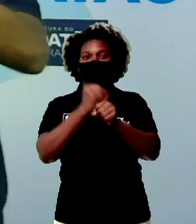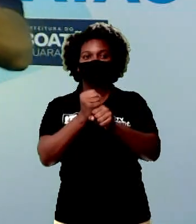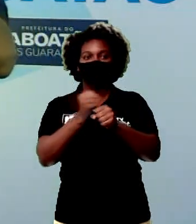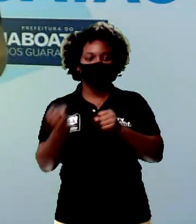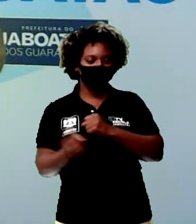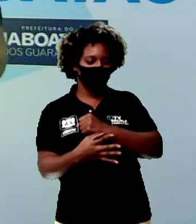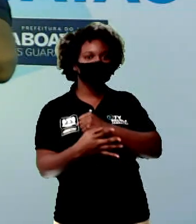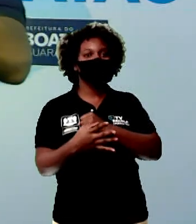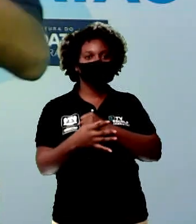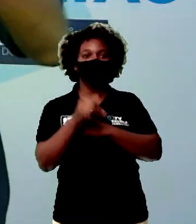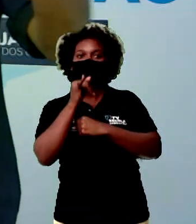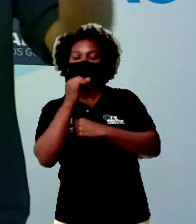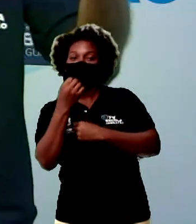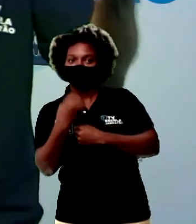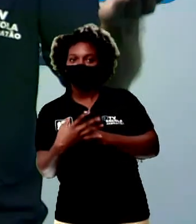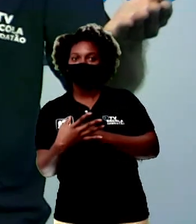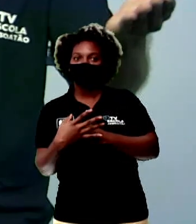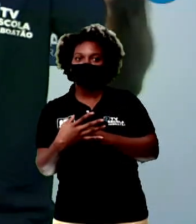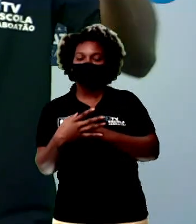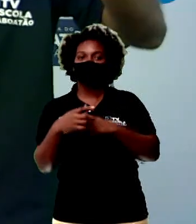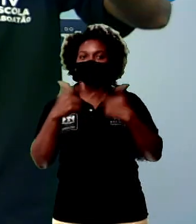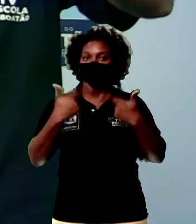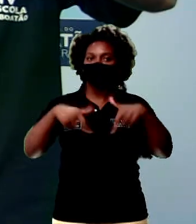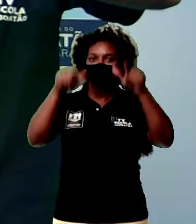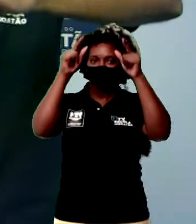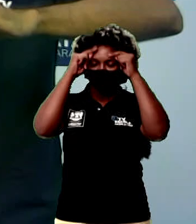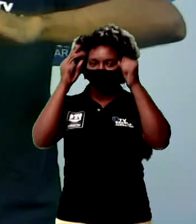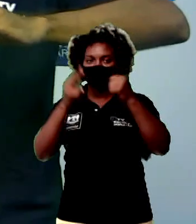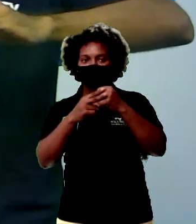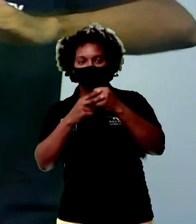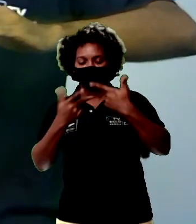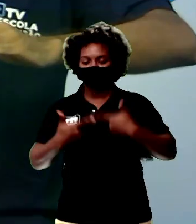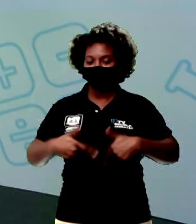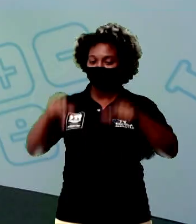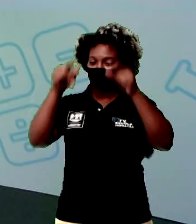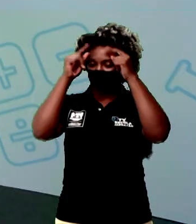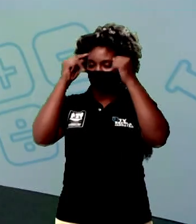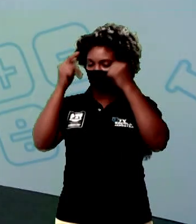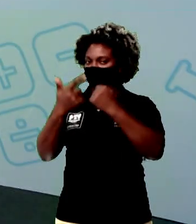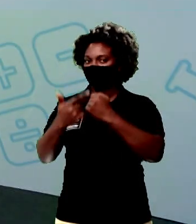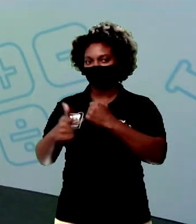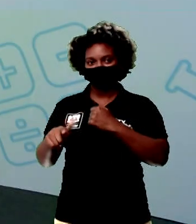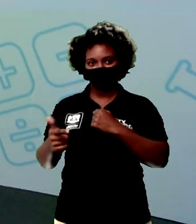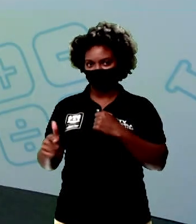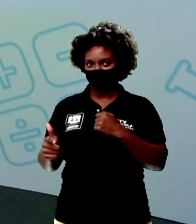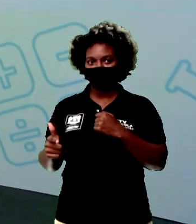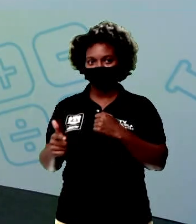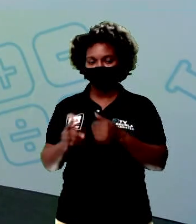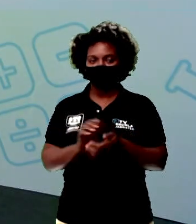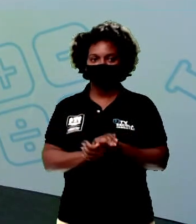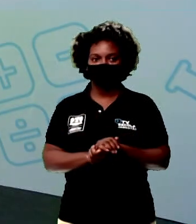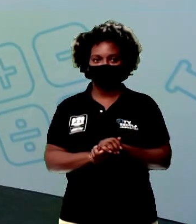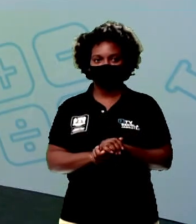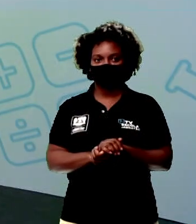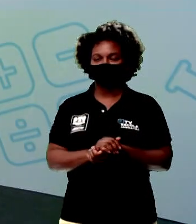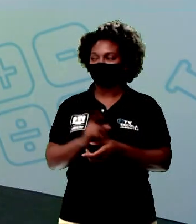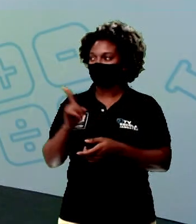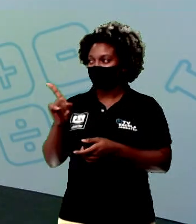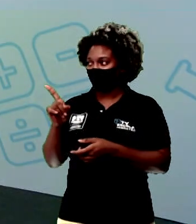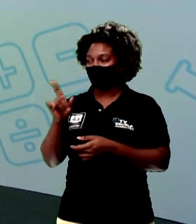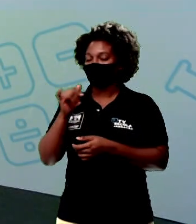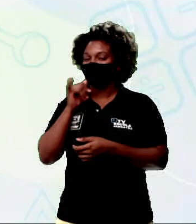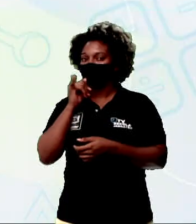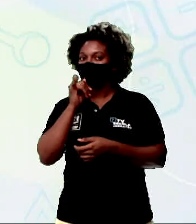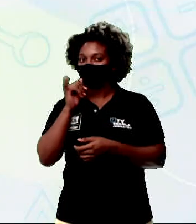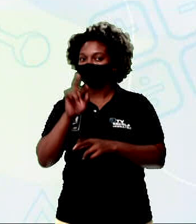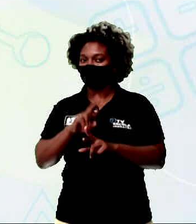um bom exemplo do que é linguagem verbal e do que é linguagem não verbal. Aqui temos um outro,